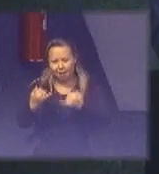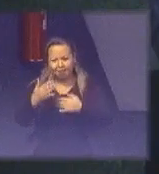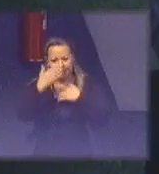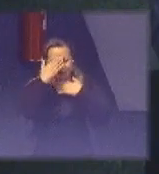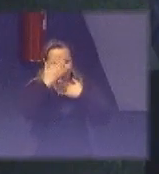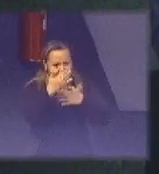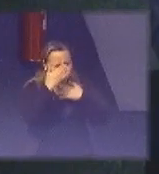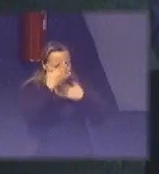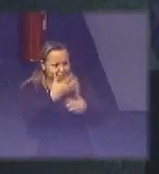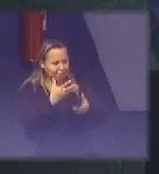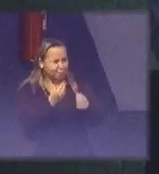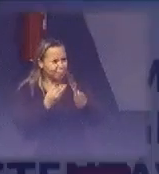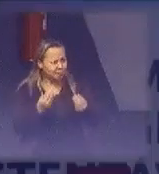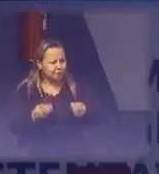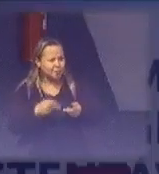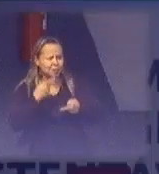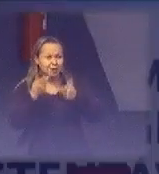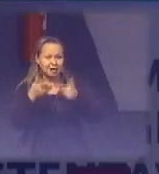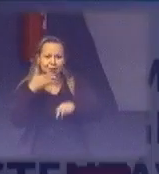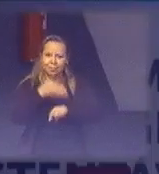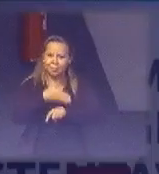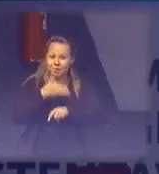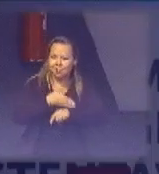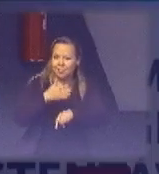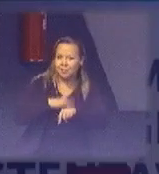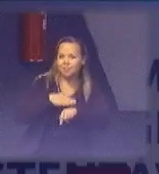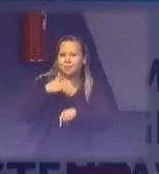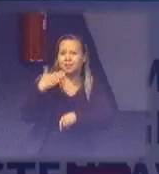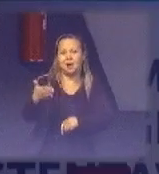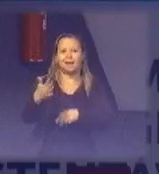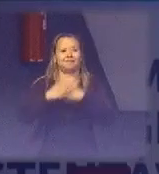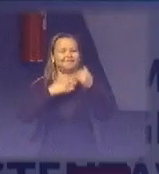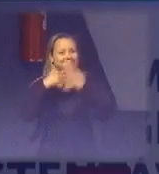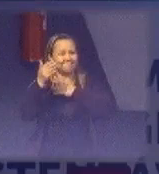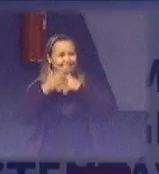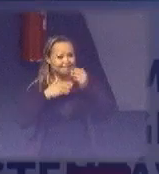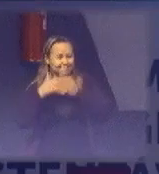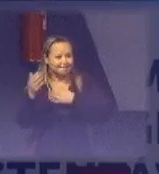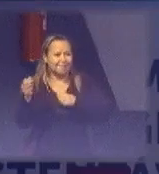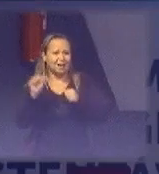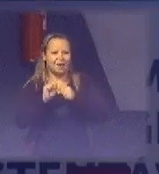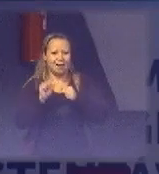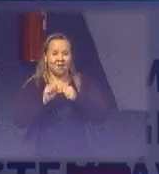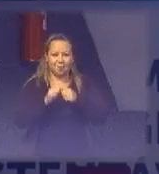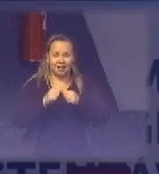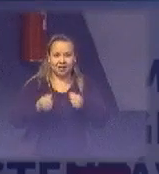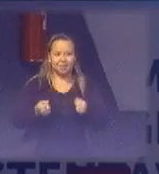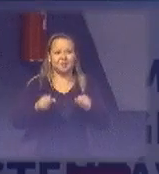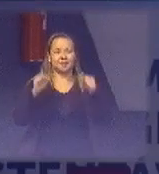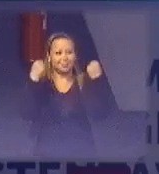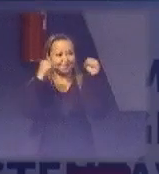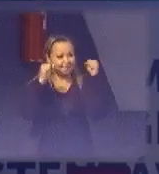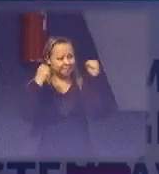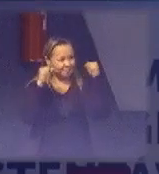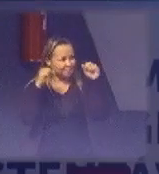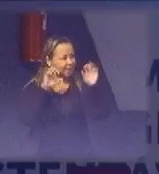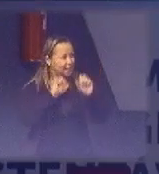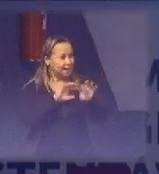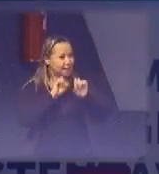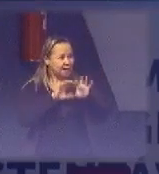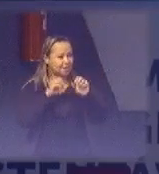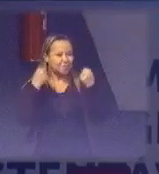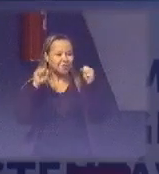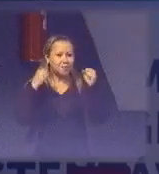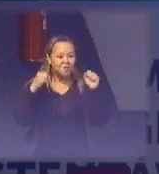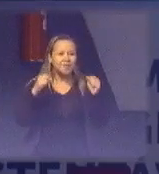participa muito mais, está muito mais ativa, nas aulas de educação física, durante o